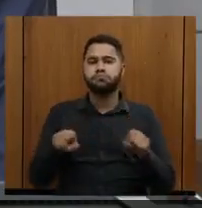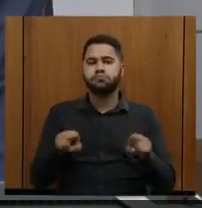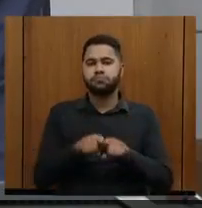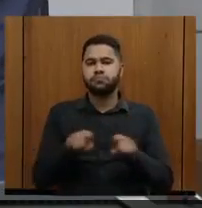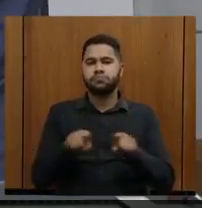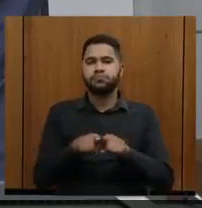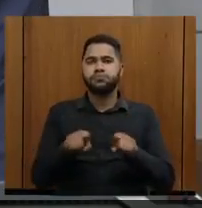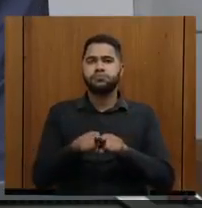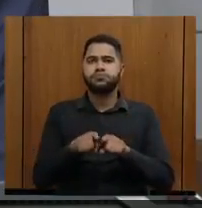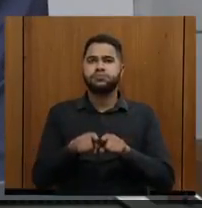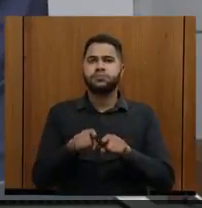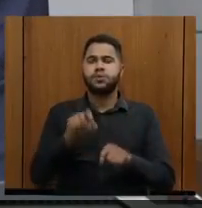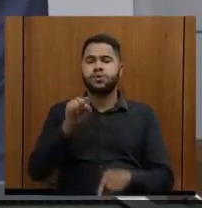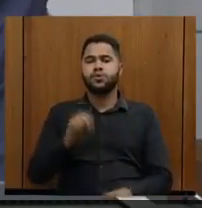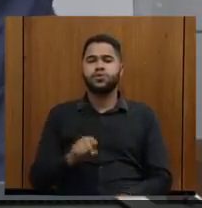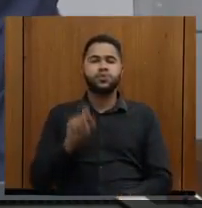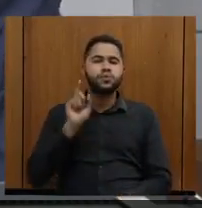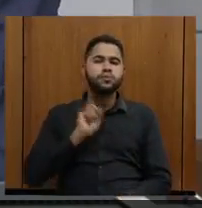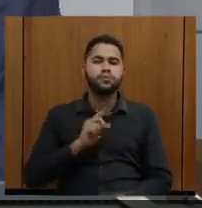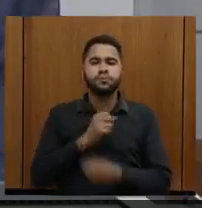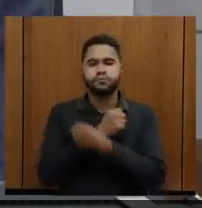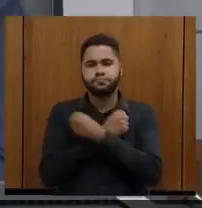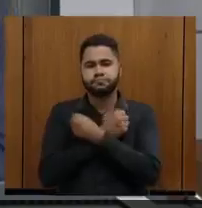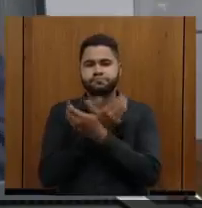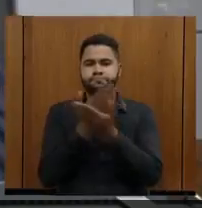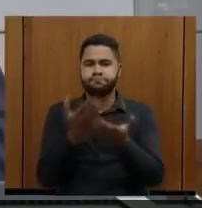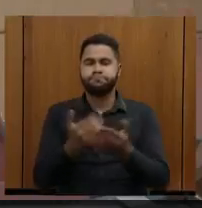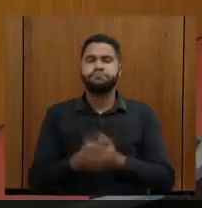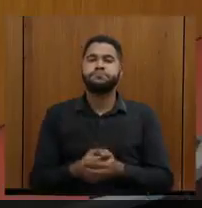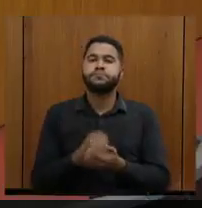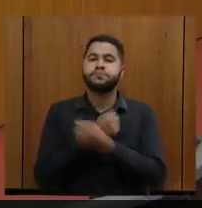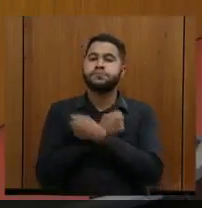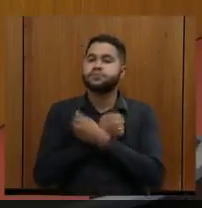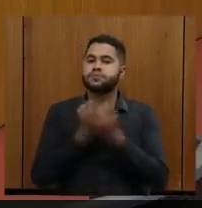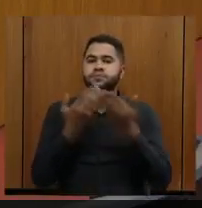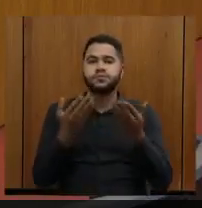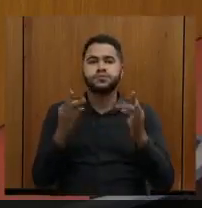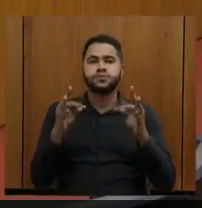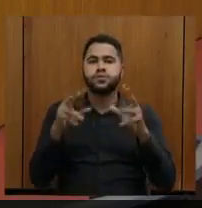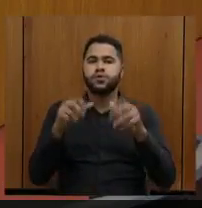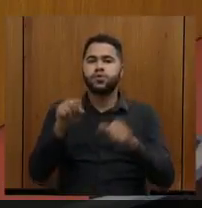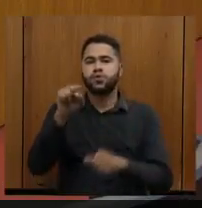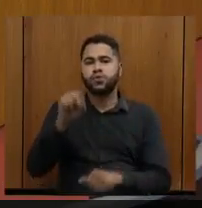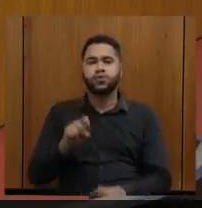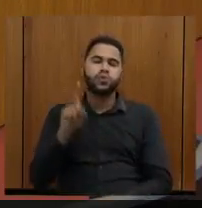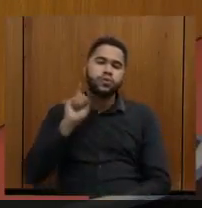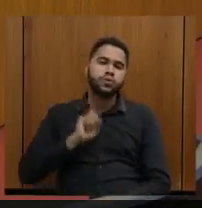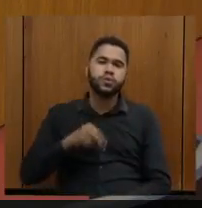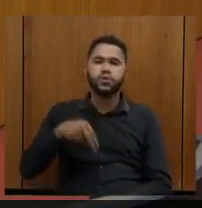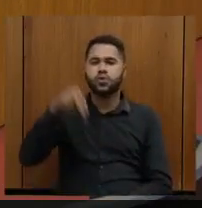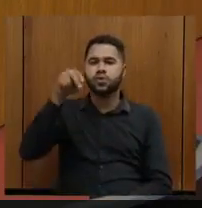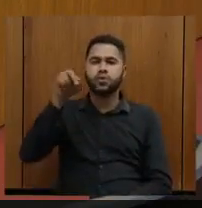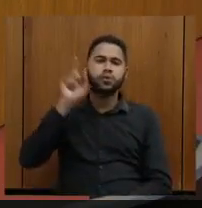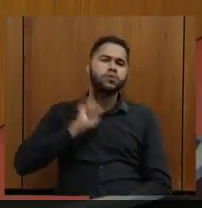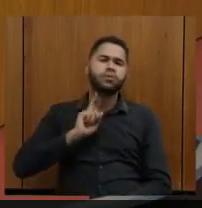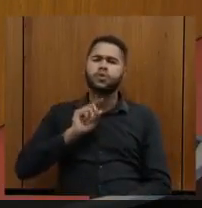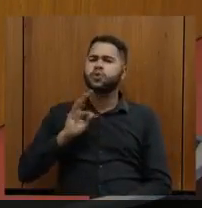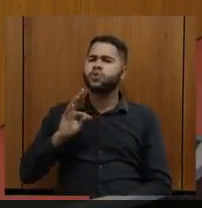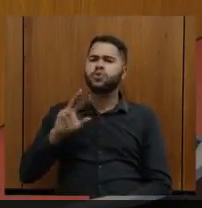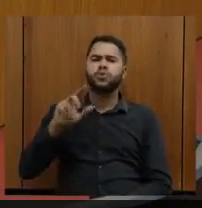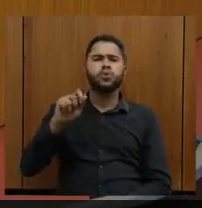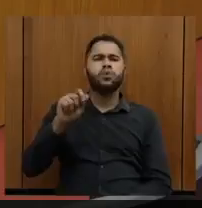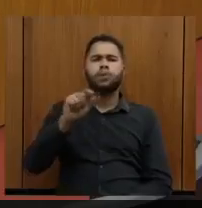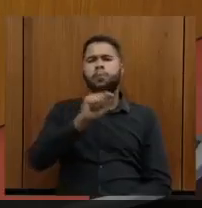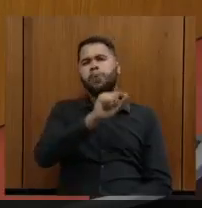e também pelo sul de Minas. Um grande abraço. Um abraço a todos do sul de Minas que nos acompanham aqui, norte de Minas, enfim, todas as Minas Gerais,